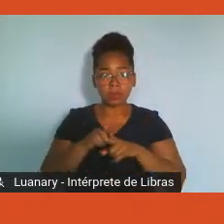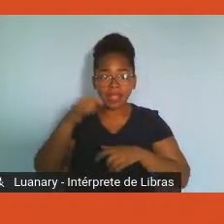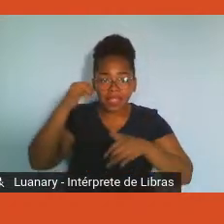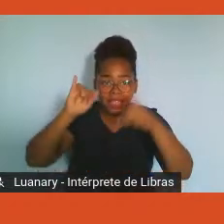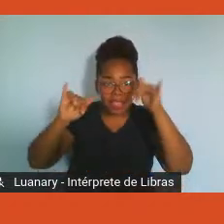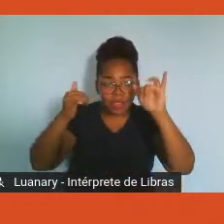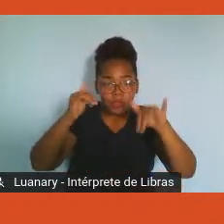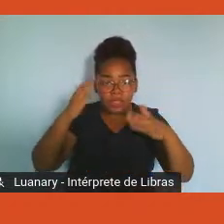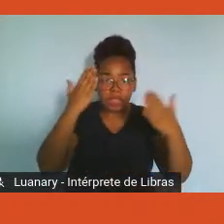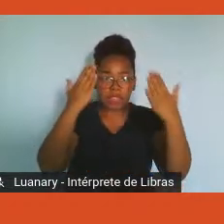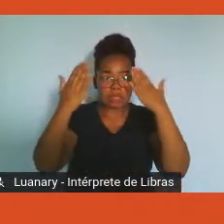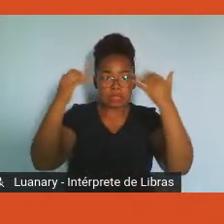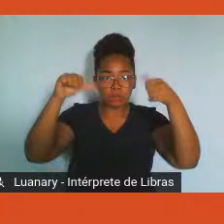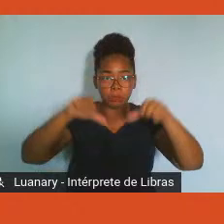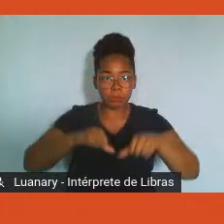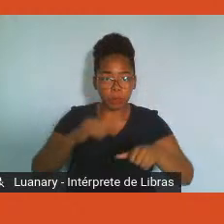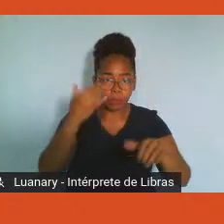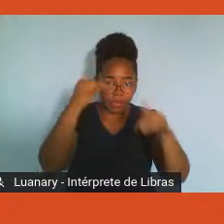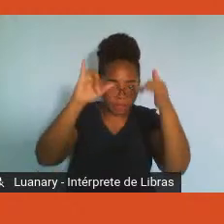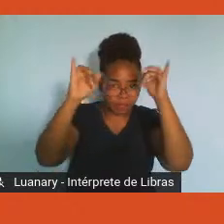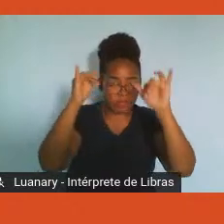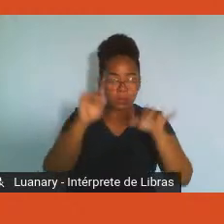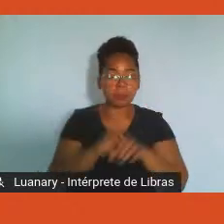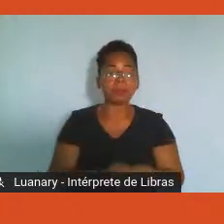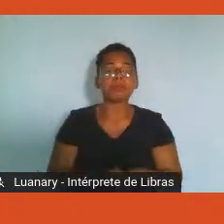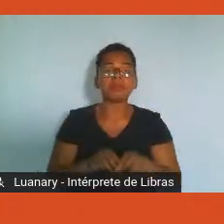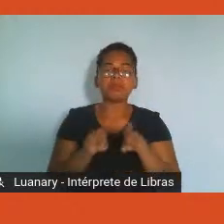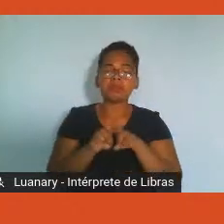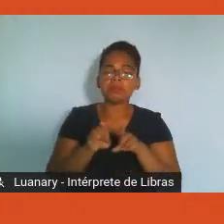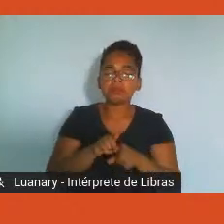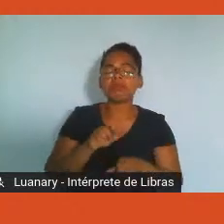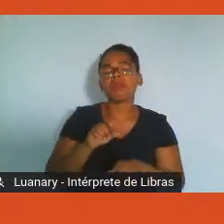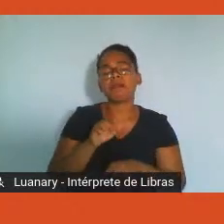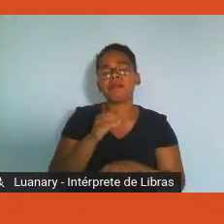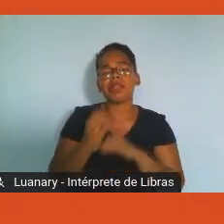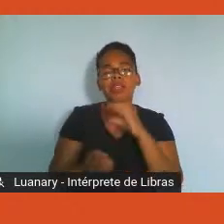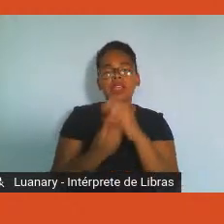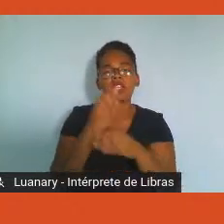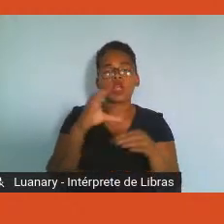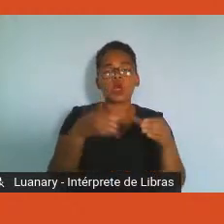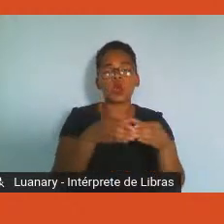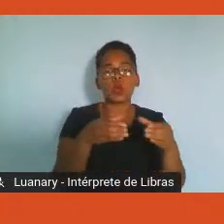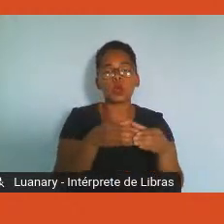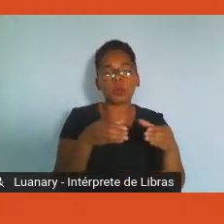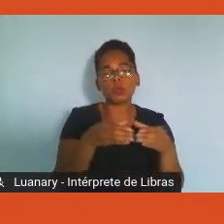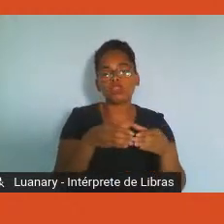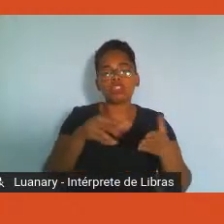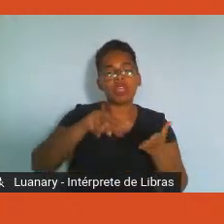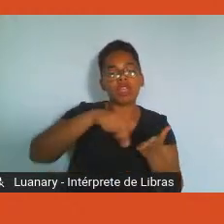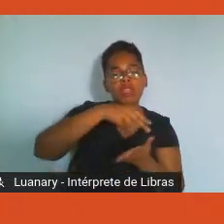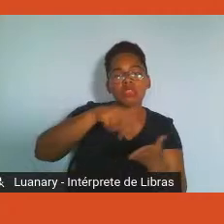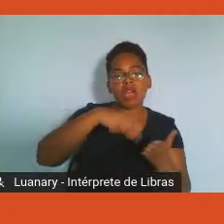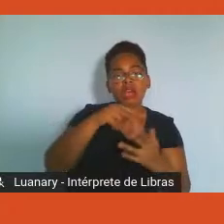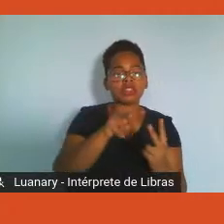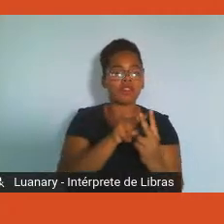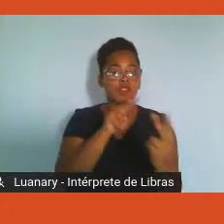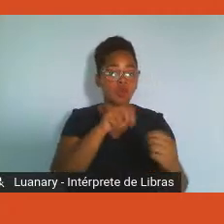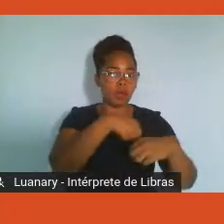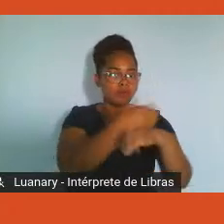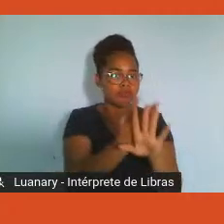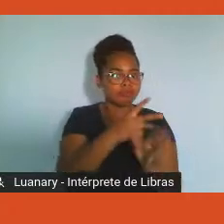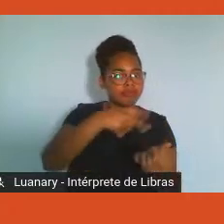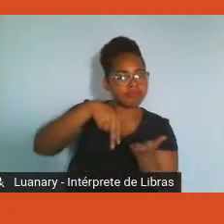vocês criam grupos pequenos de aulas, por exemplo, de dança online, ou grupos de caminhada, mesmo sendo